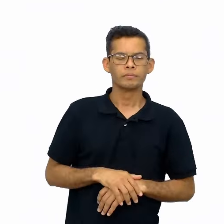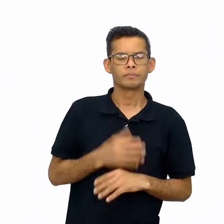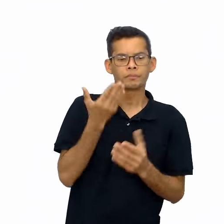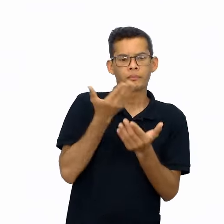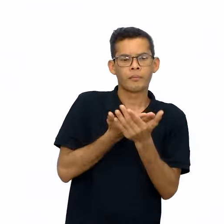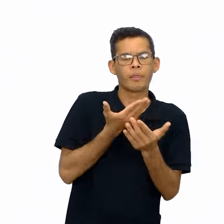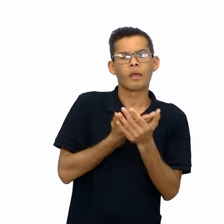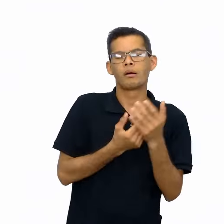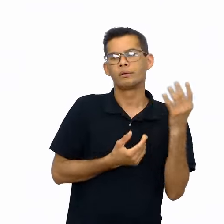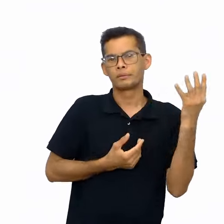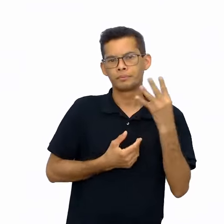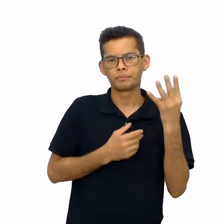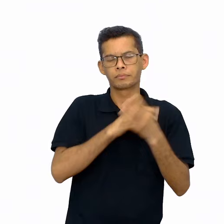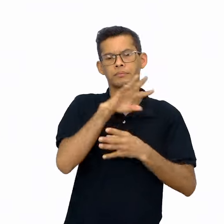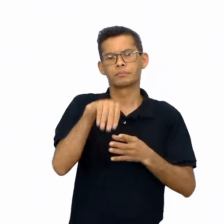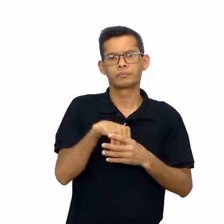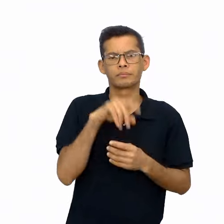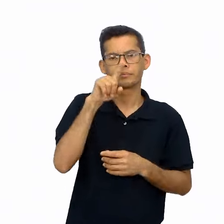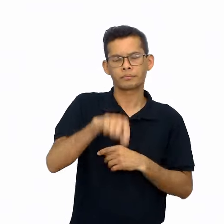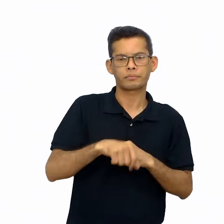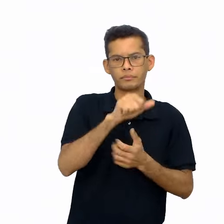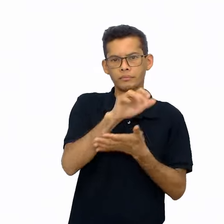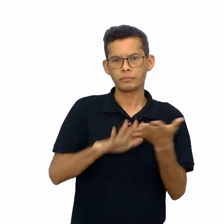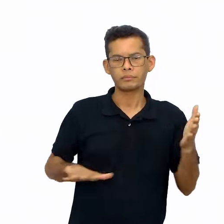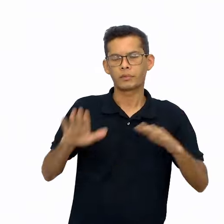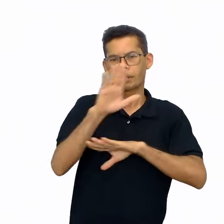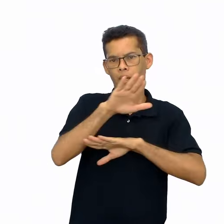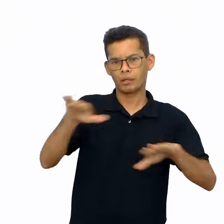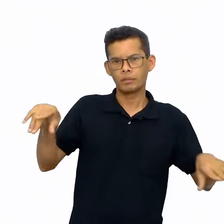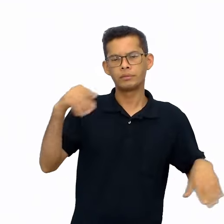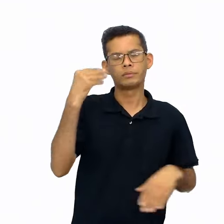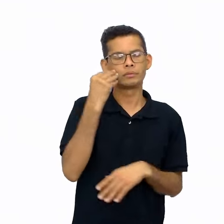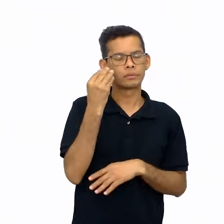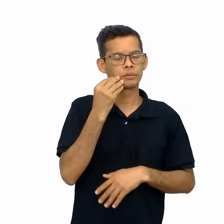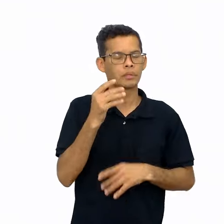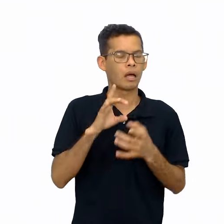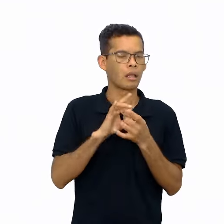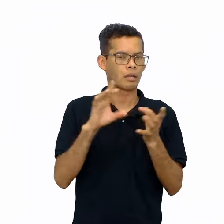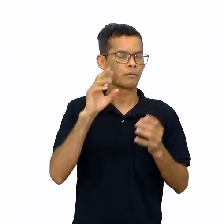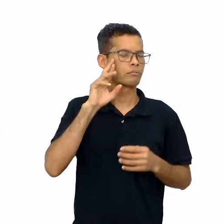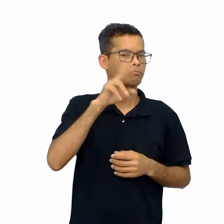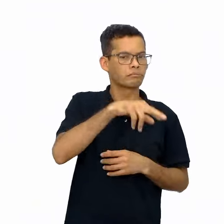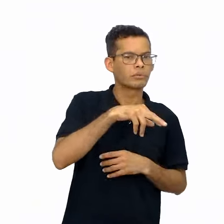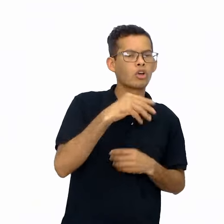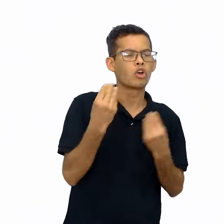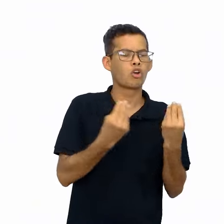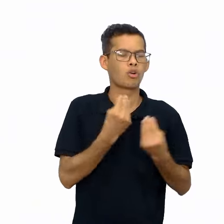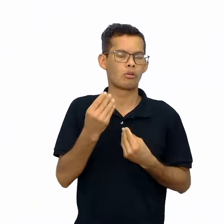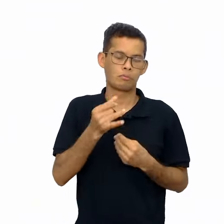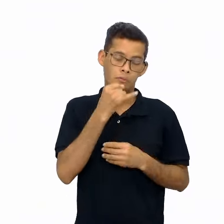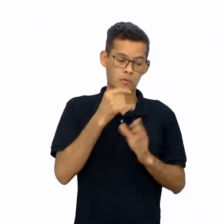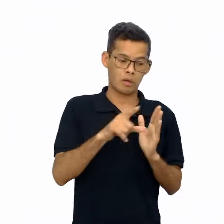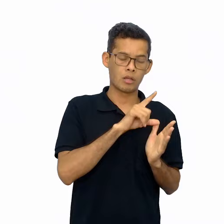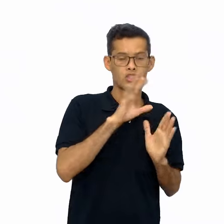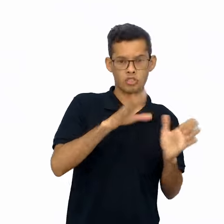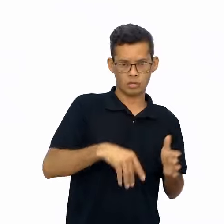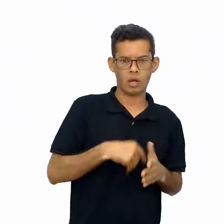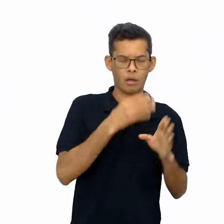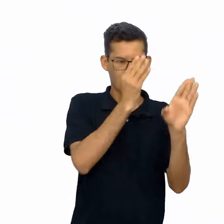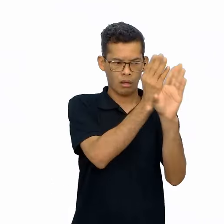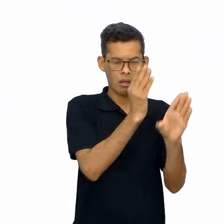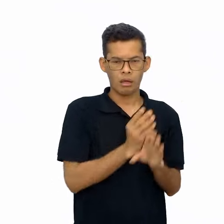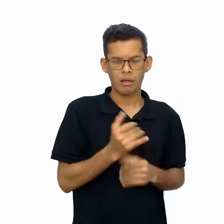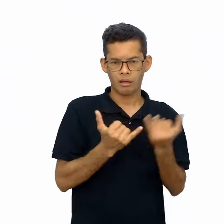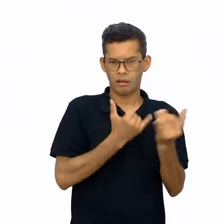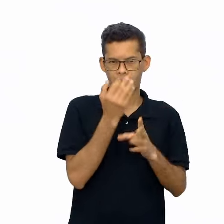4 é uma oportunidade de os estudantes tentarem ler automaticamente, uma vez que são apresentadas adivinhas já conhecidas. O